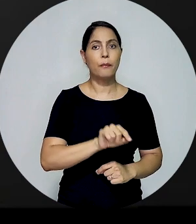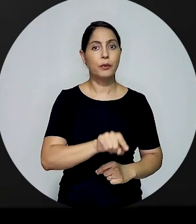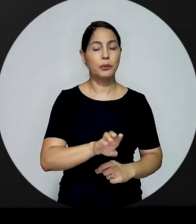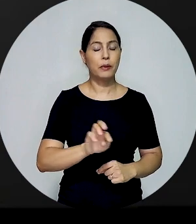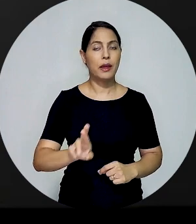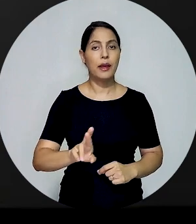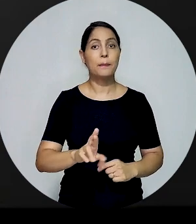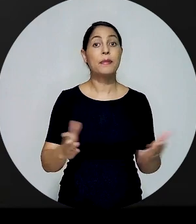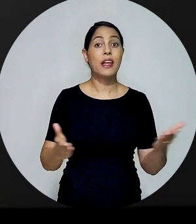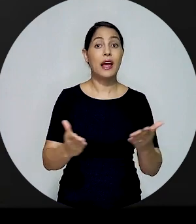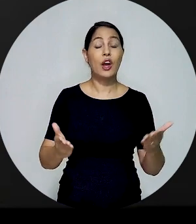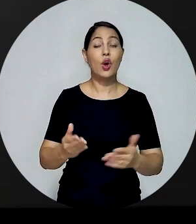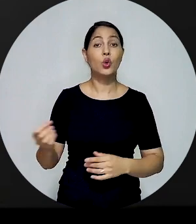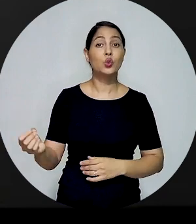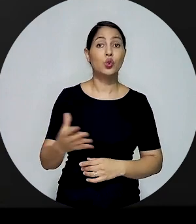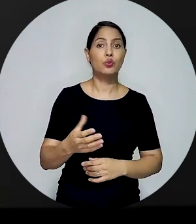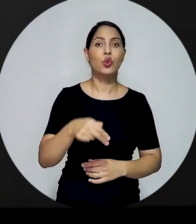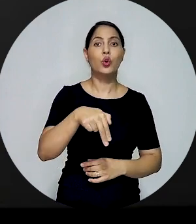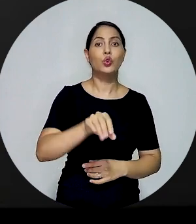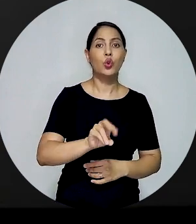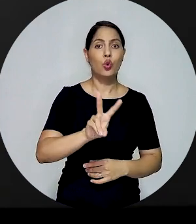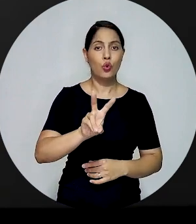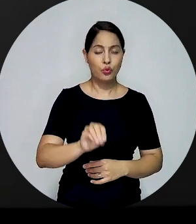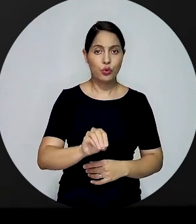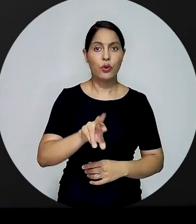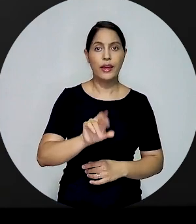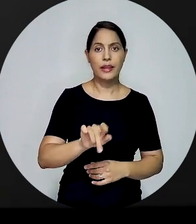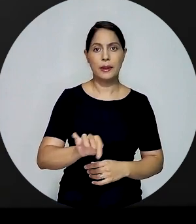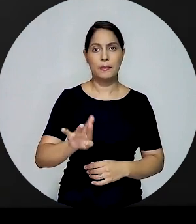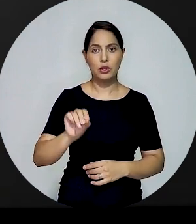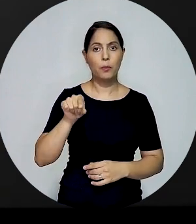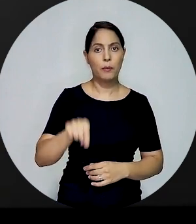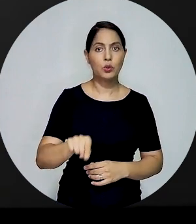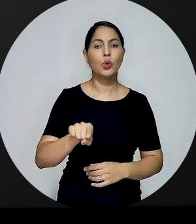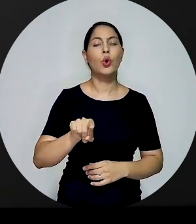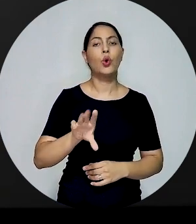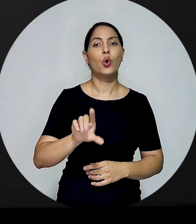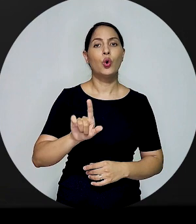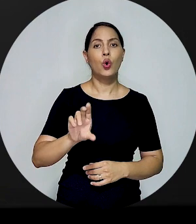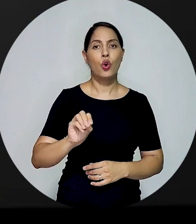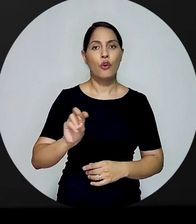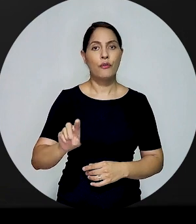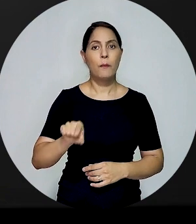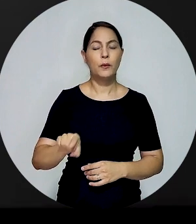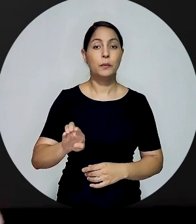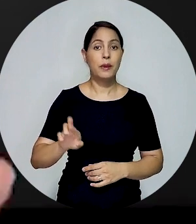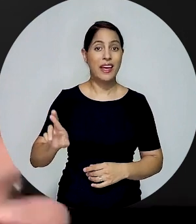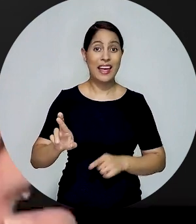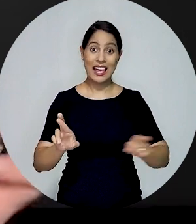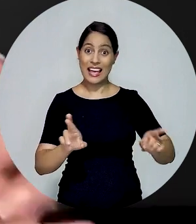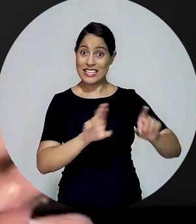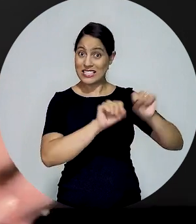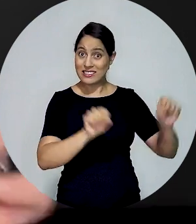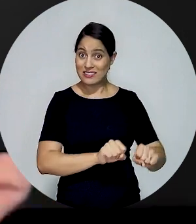.br e o sistema novo, que se chama novorequerimento.inss.gov.br. O sistema antigo está